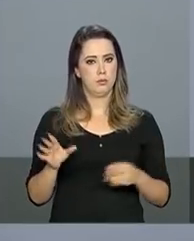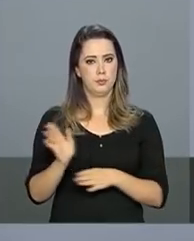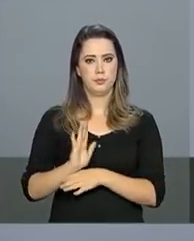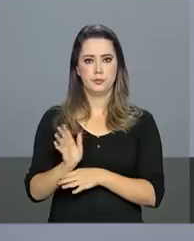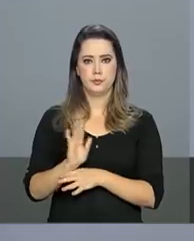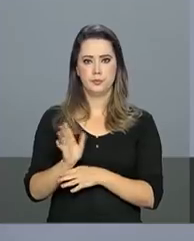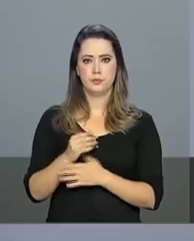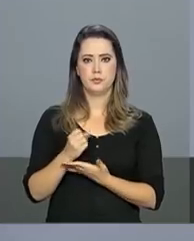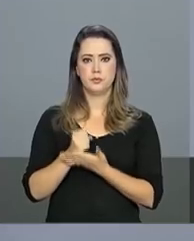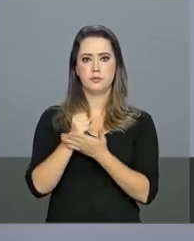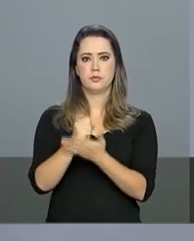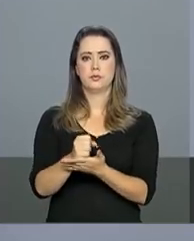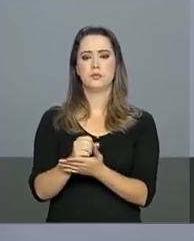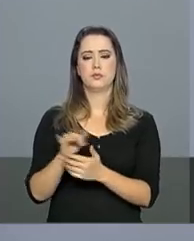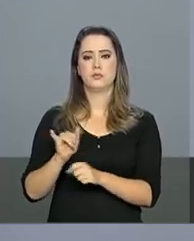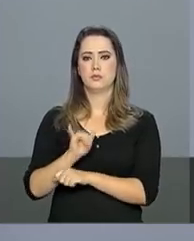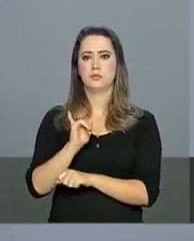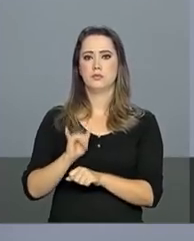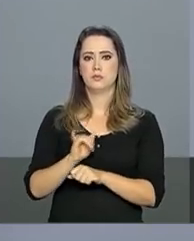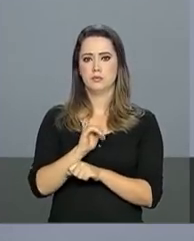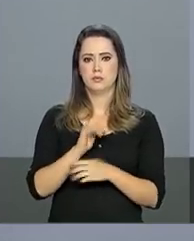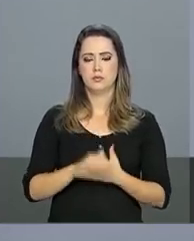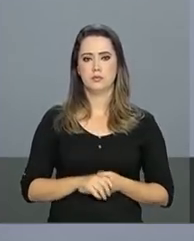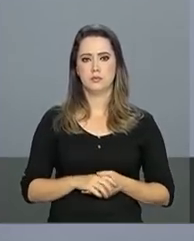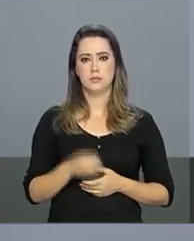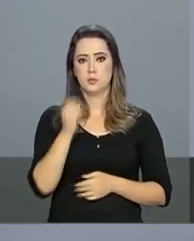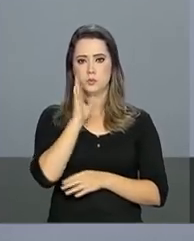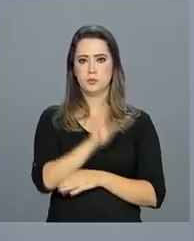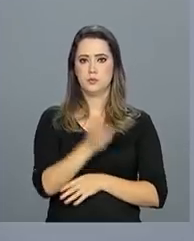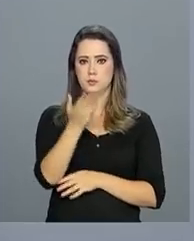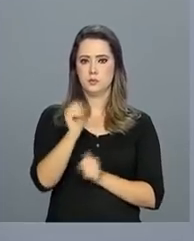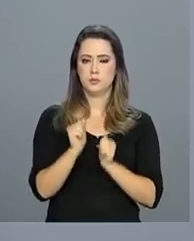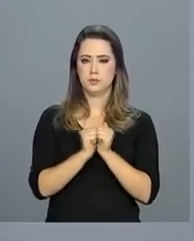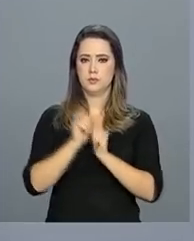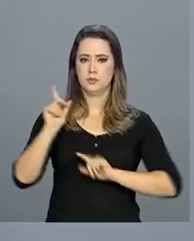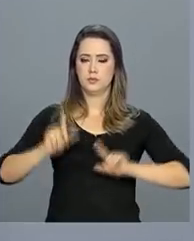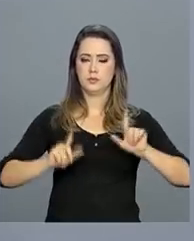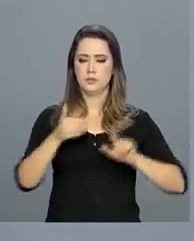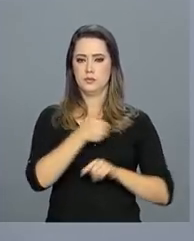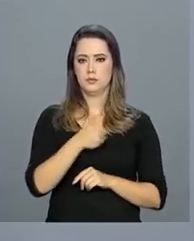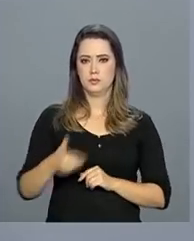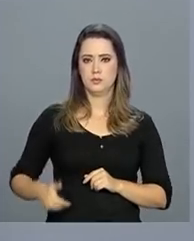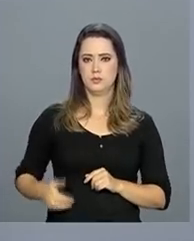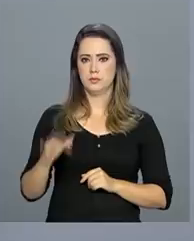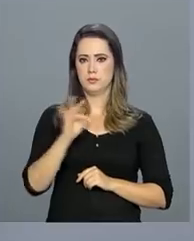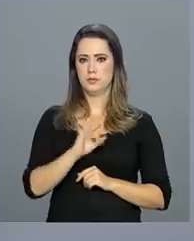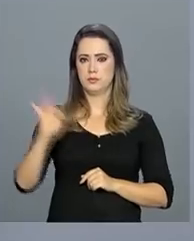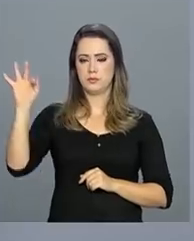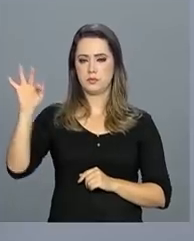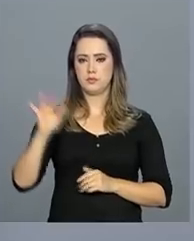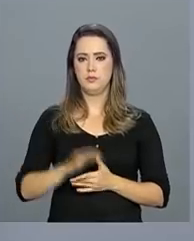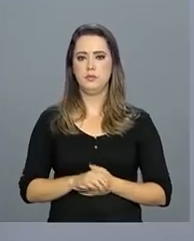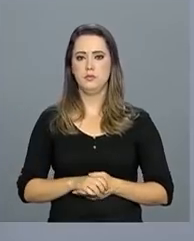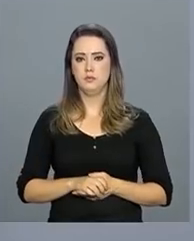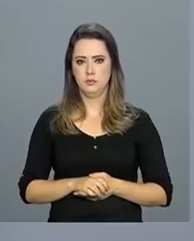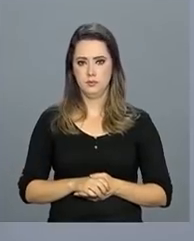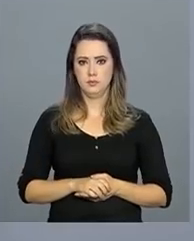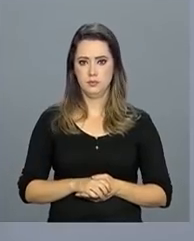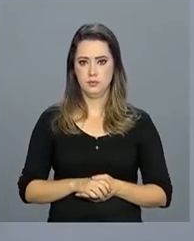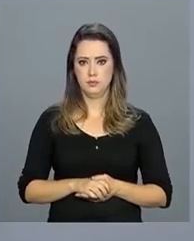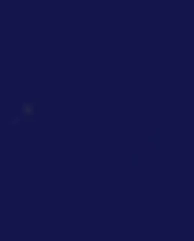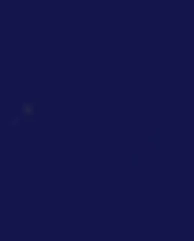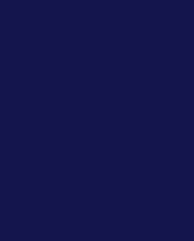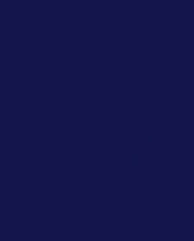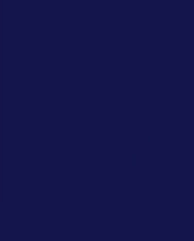reportagens estão disponíveis em nosso canal no YouTube. Uma boa tarde para você e continue com a gente aqui na NBR, TV do Governo Federal.